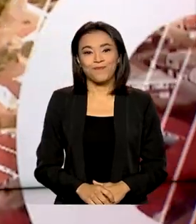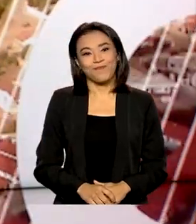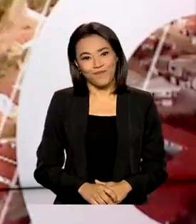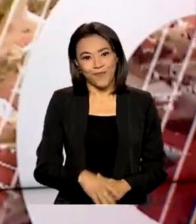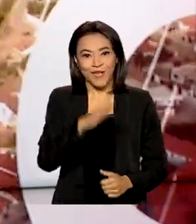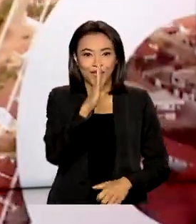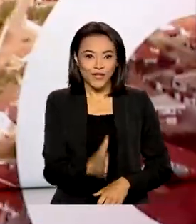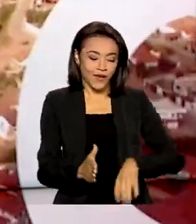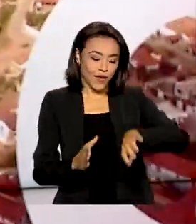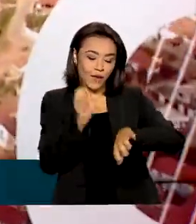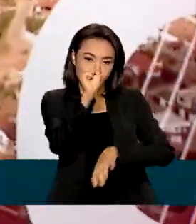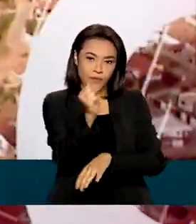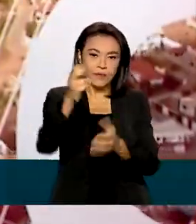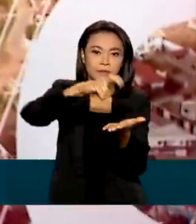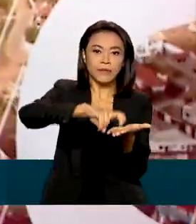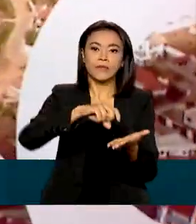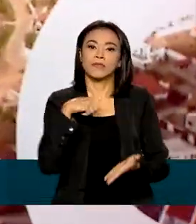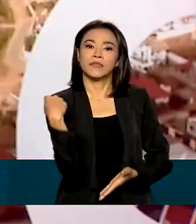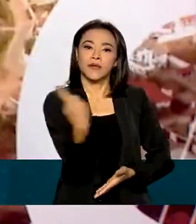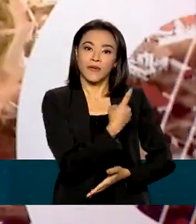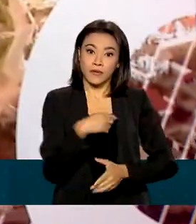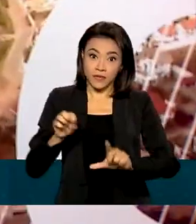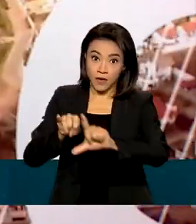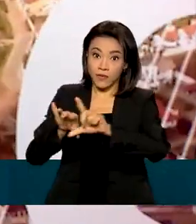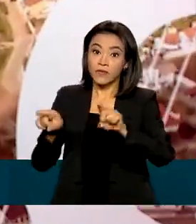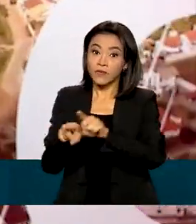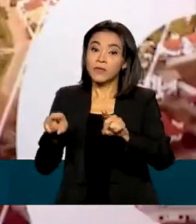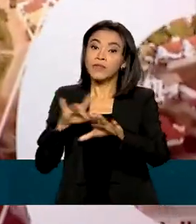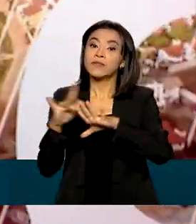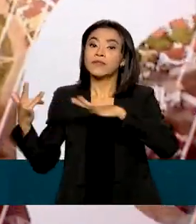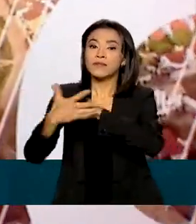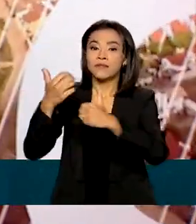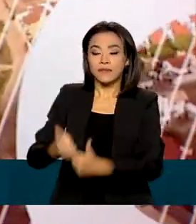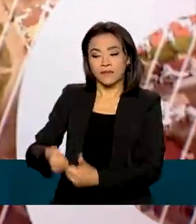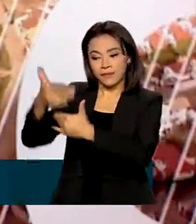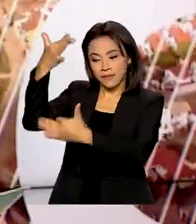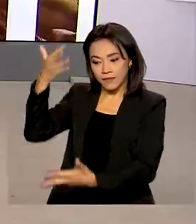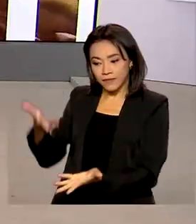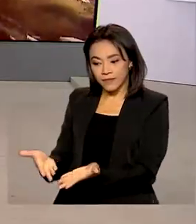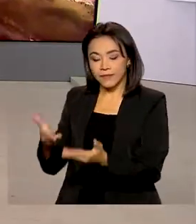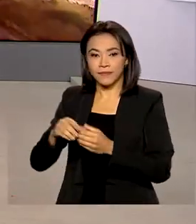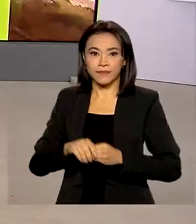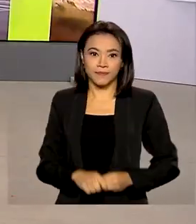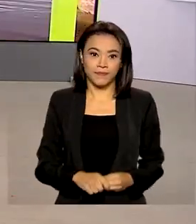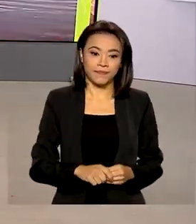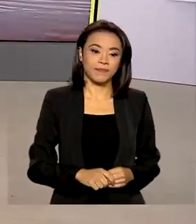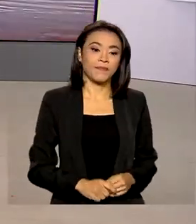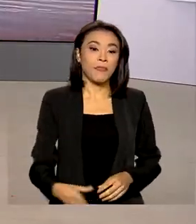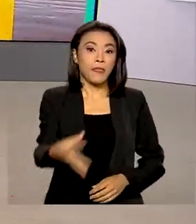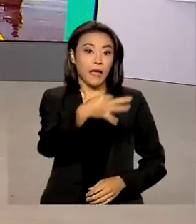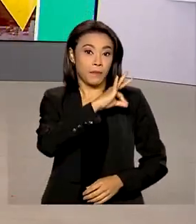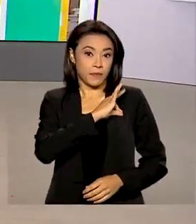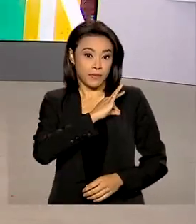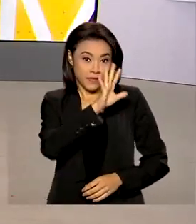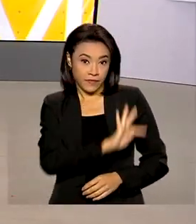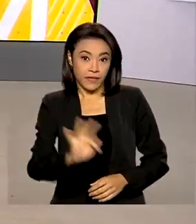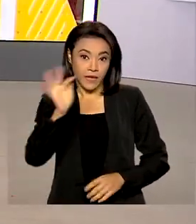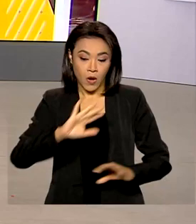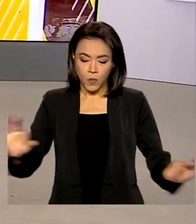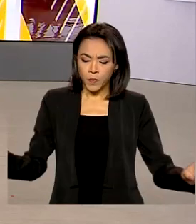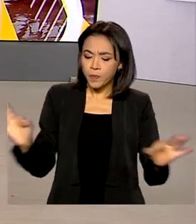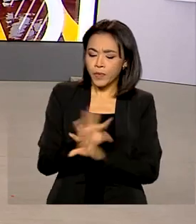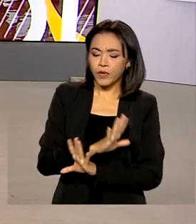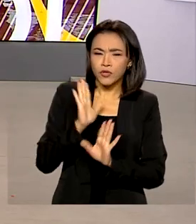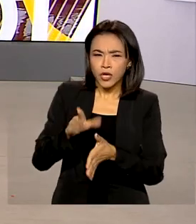Oito horas da manhã, nós estamos ao vivo também pelas redes sociais. A Polícia Federal concluiu os